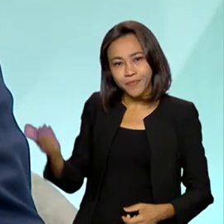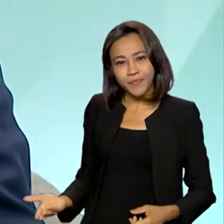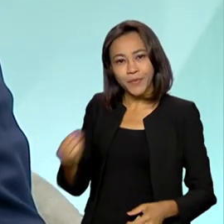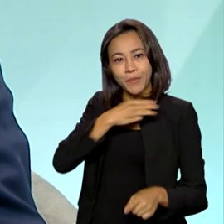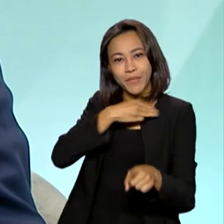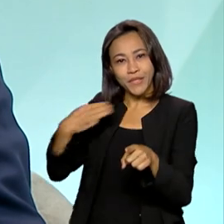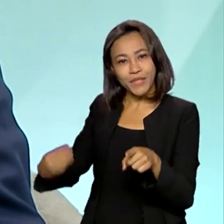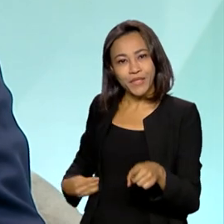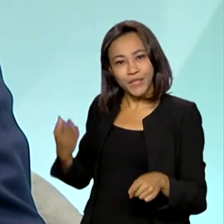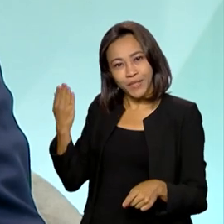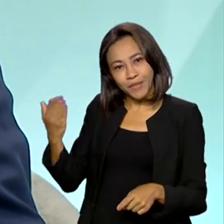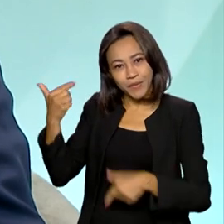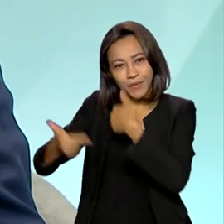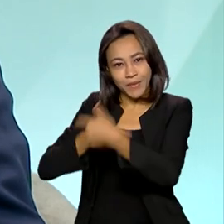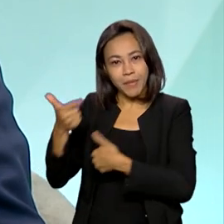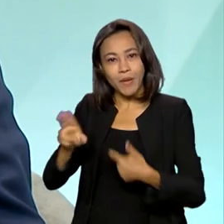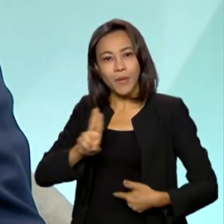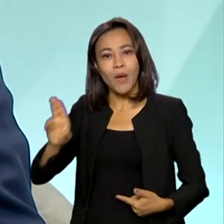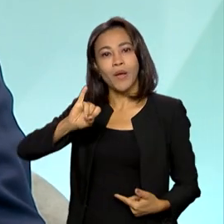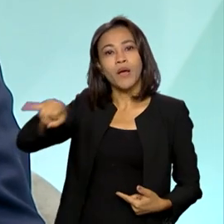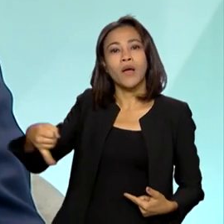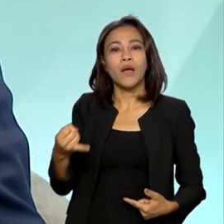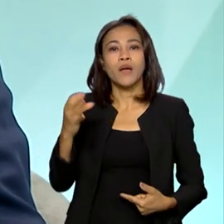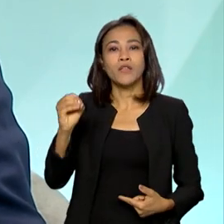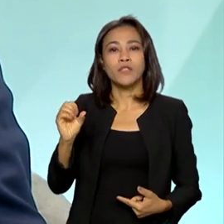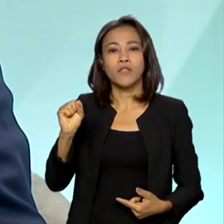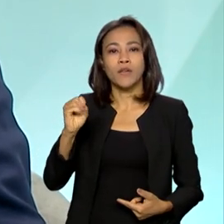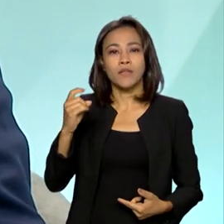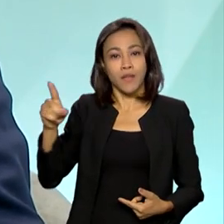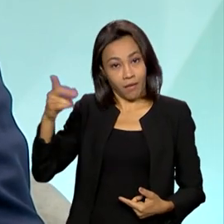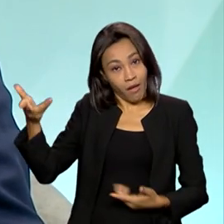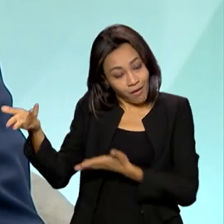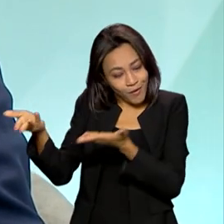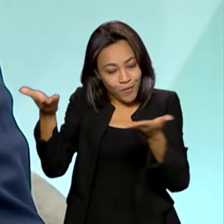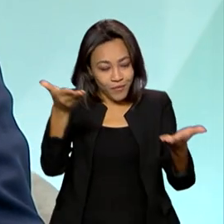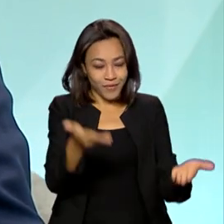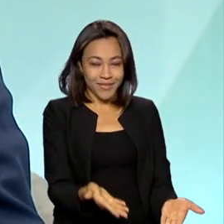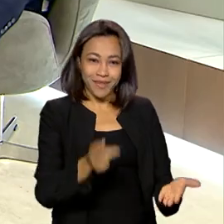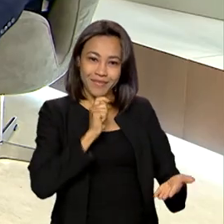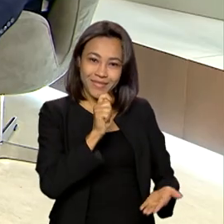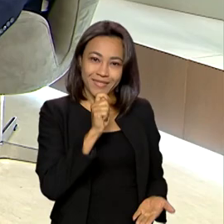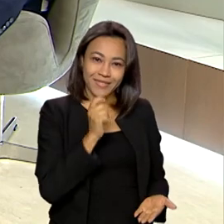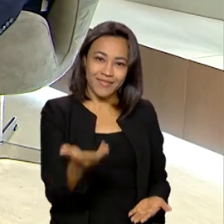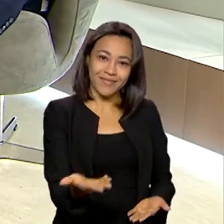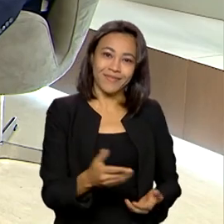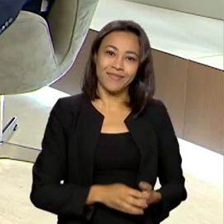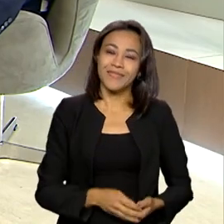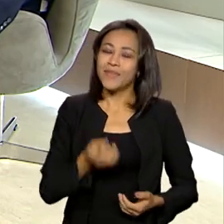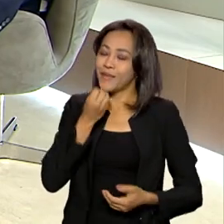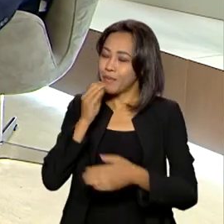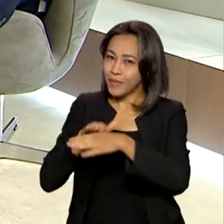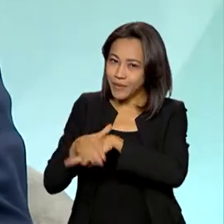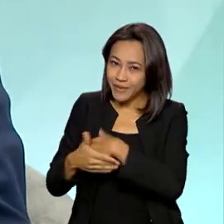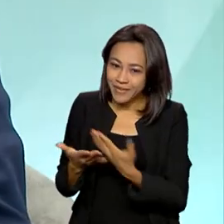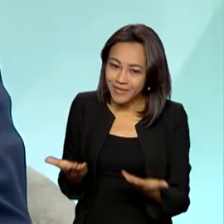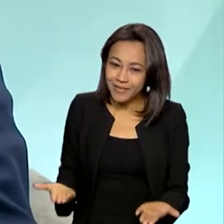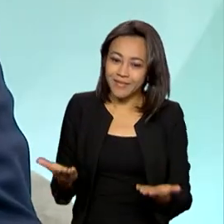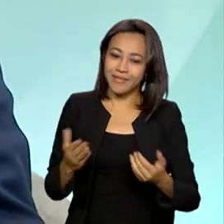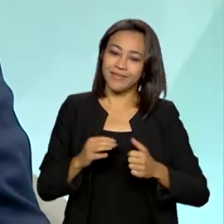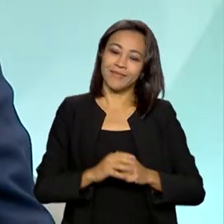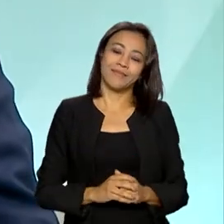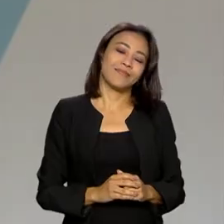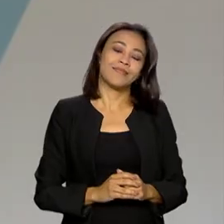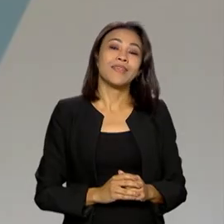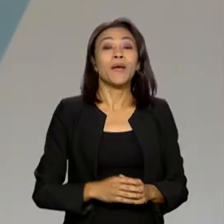Previdência, José Carlos Oliveira, convidado desta edição do Brasil em Pauta. Boa noite, ministro. Boa noite.